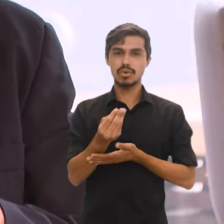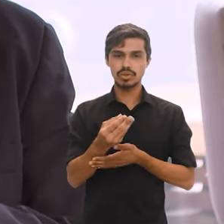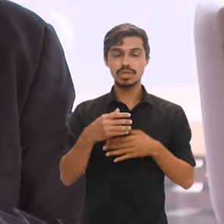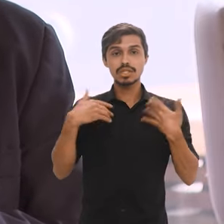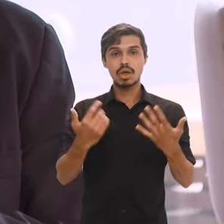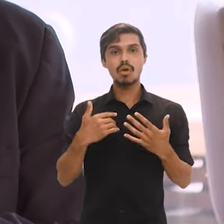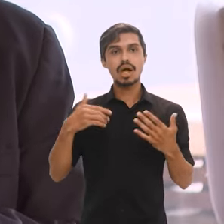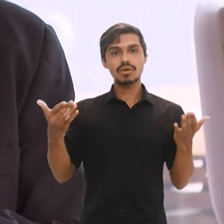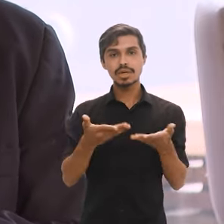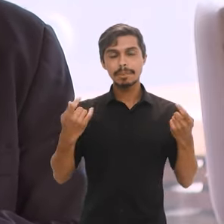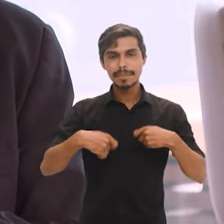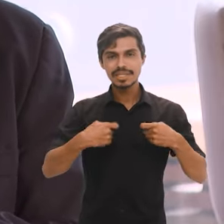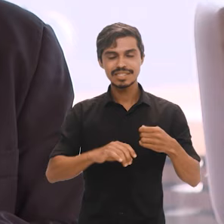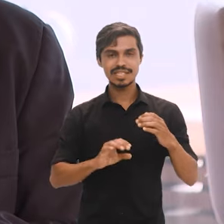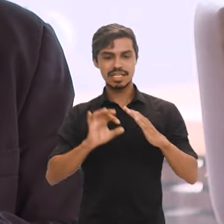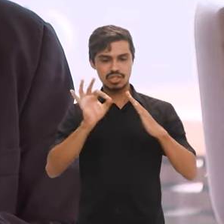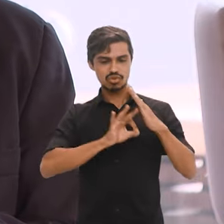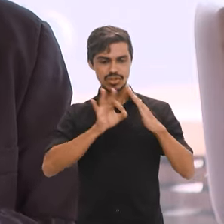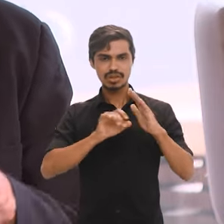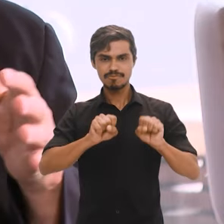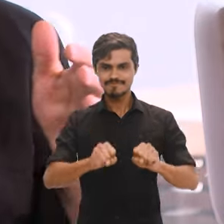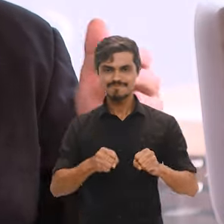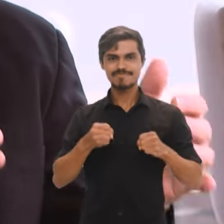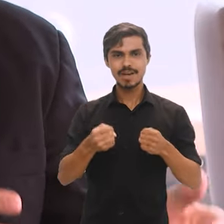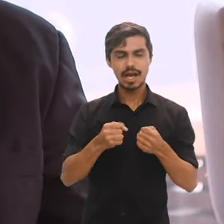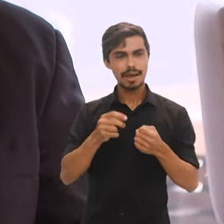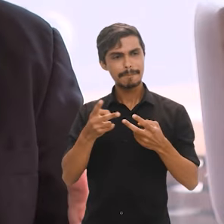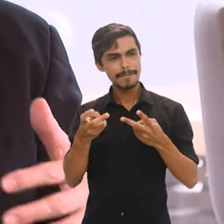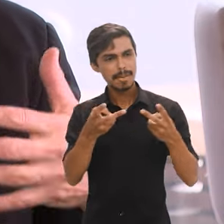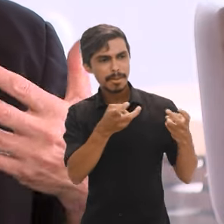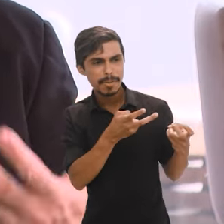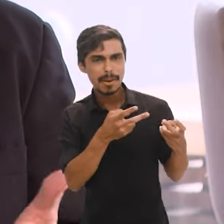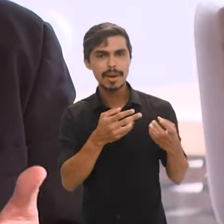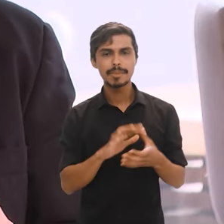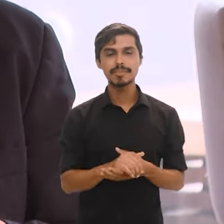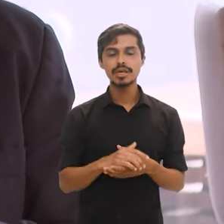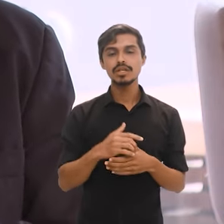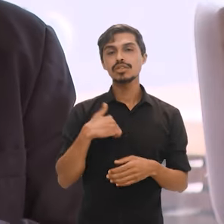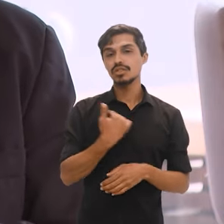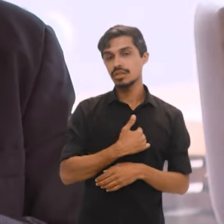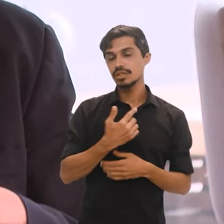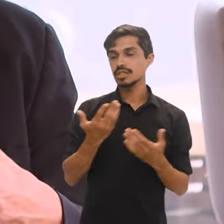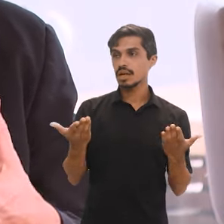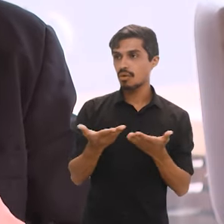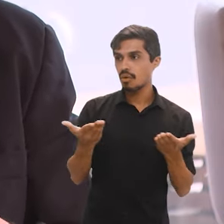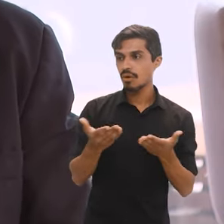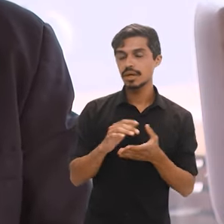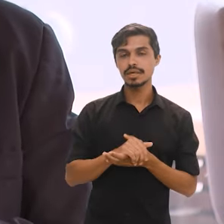exige um reposicionamento da instituição e por isso nós estamos fazendo os diálogos para internamente